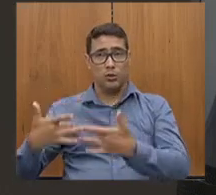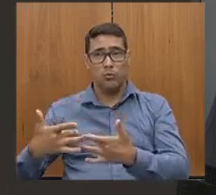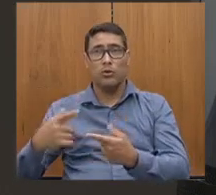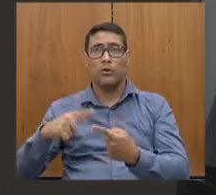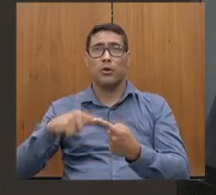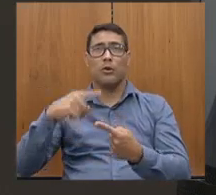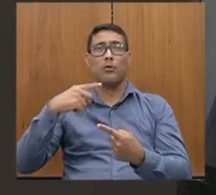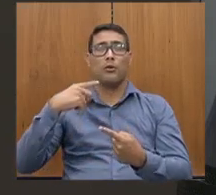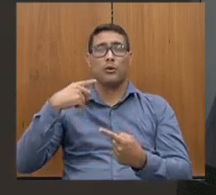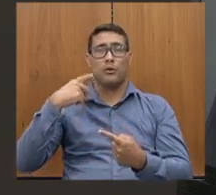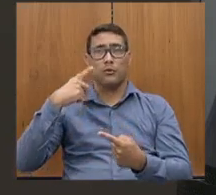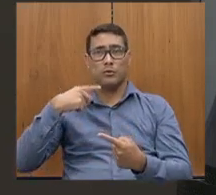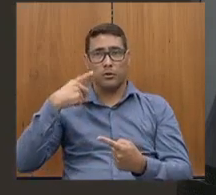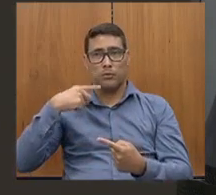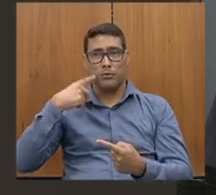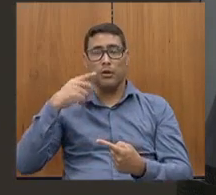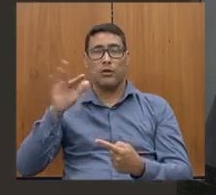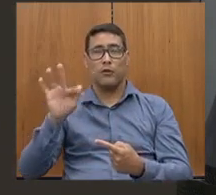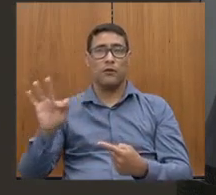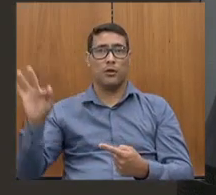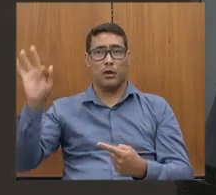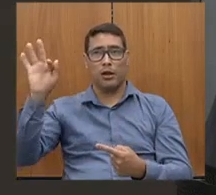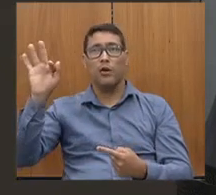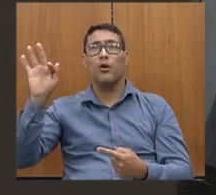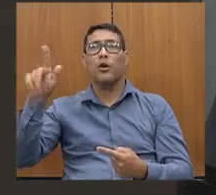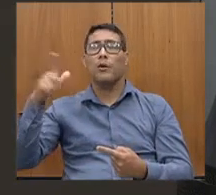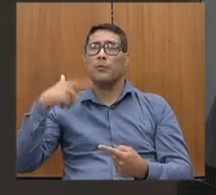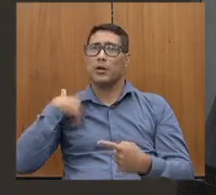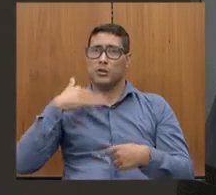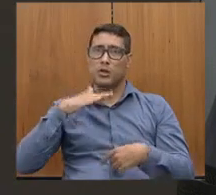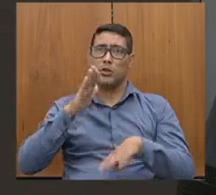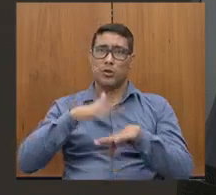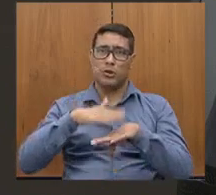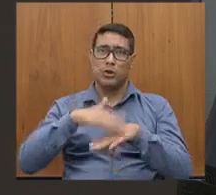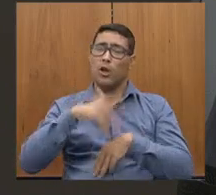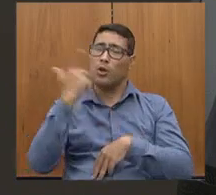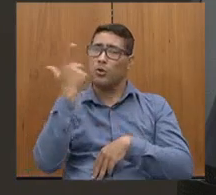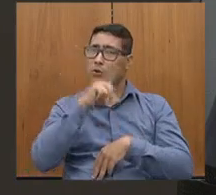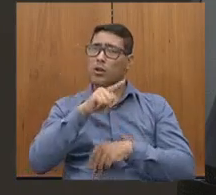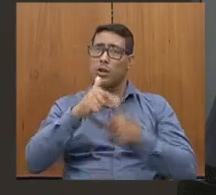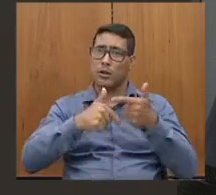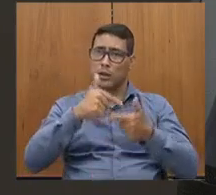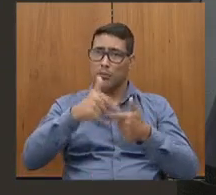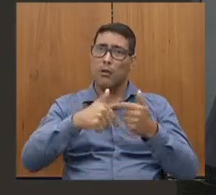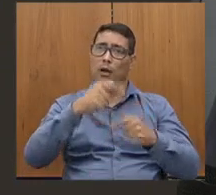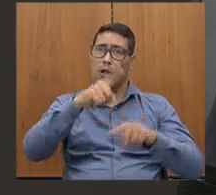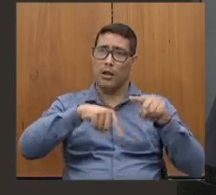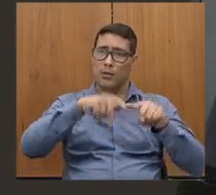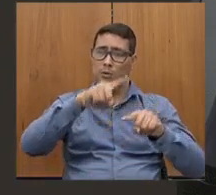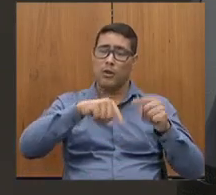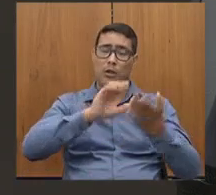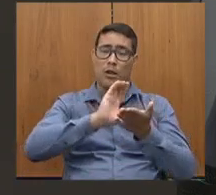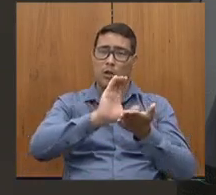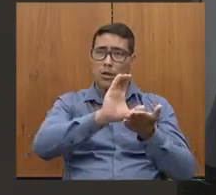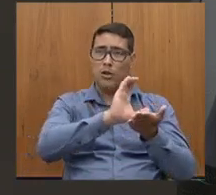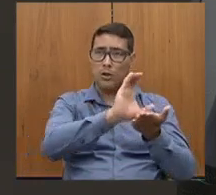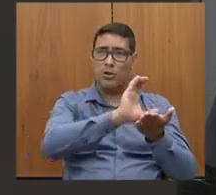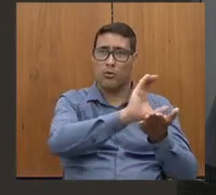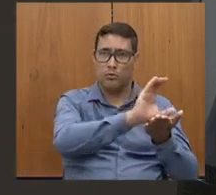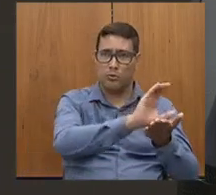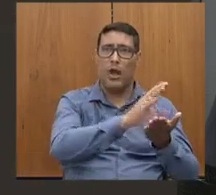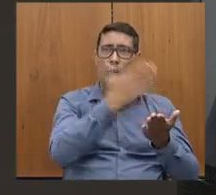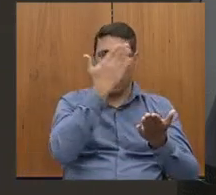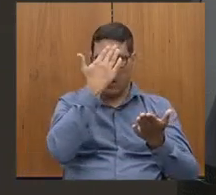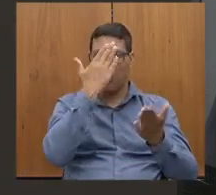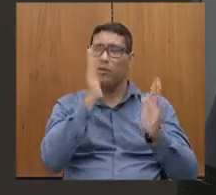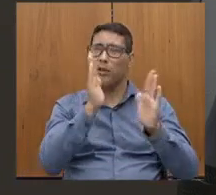Câmara Federal, para podermos trabalhar esses recursos. E gostaria, secretário, de, eu sei que já está na